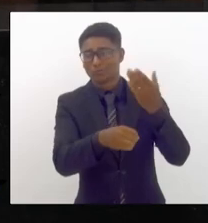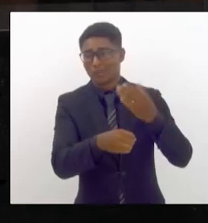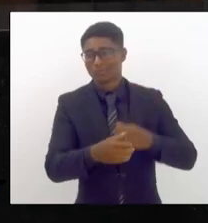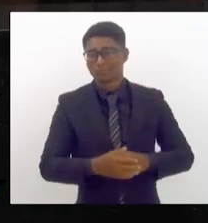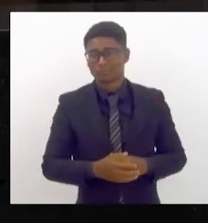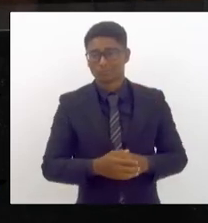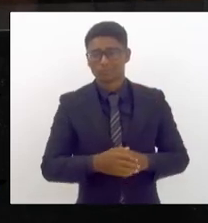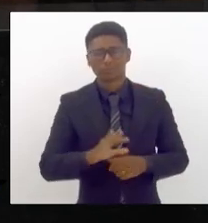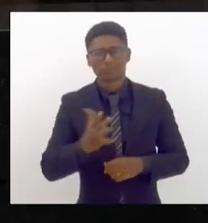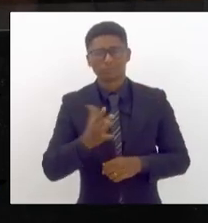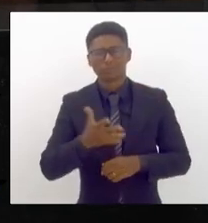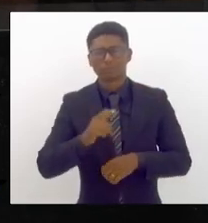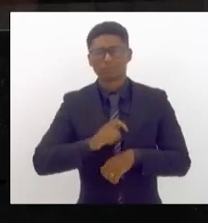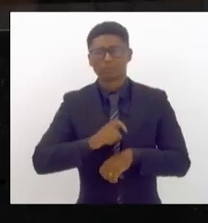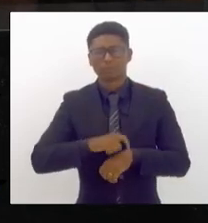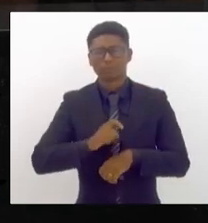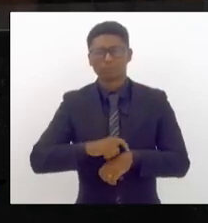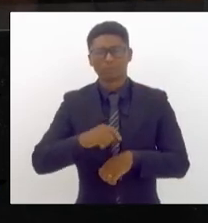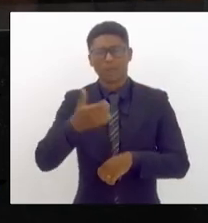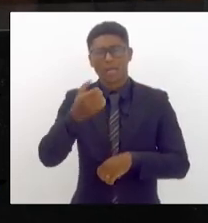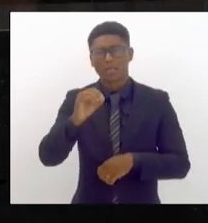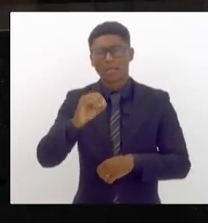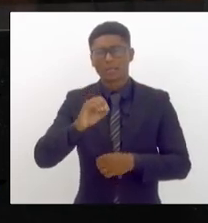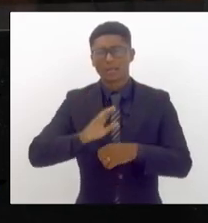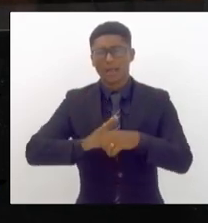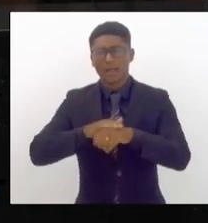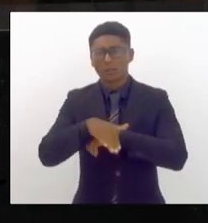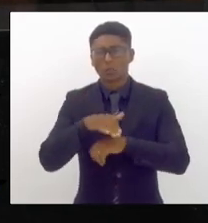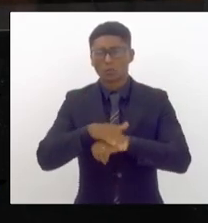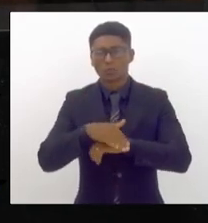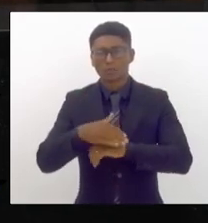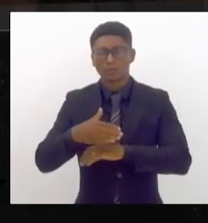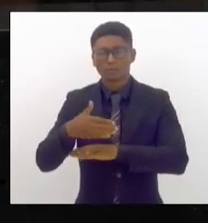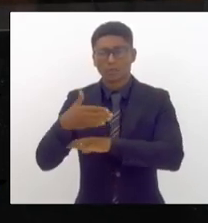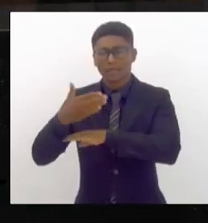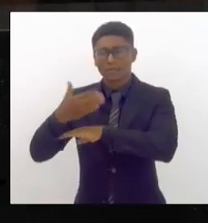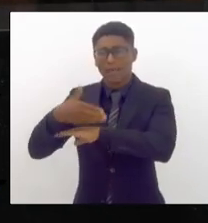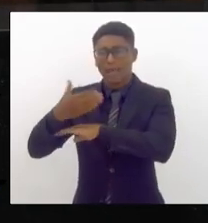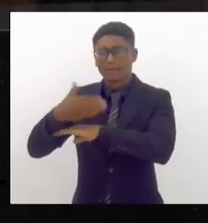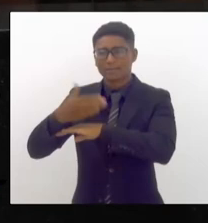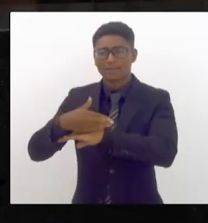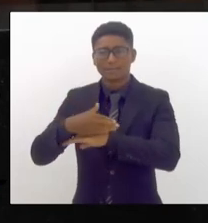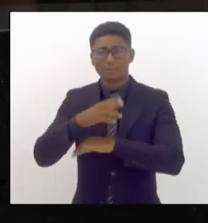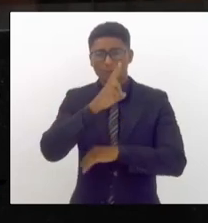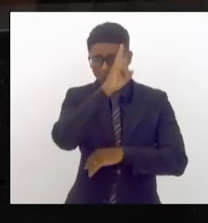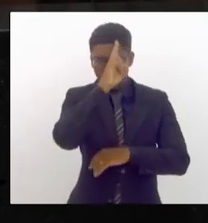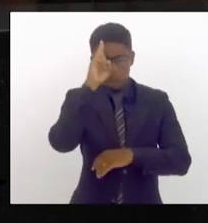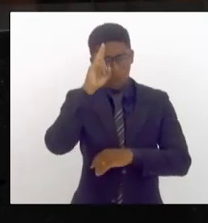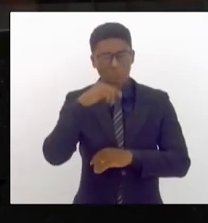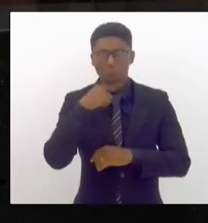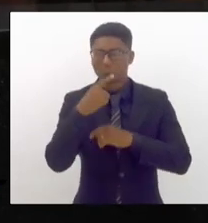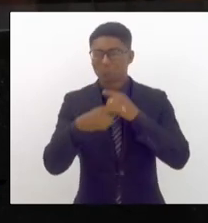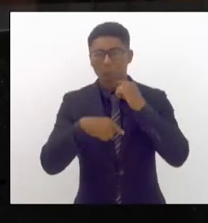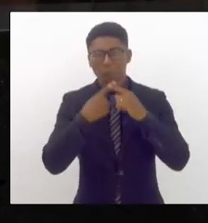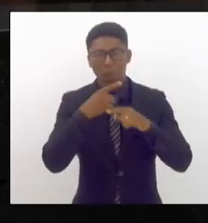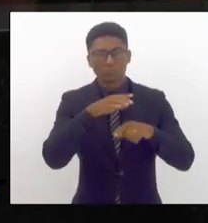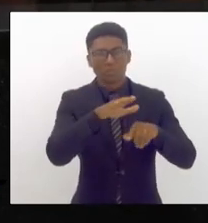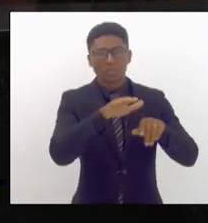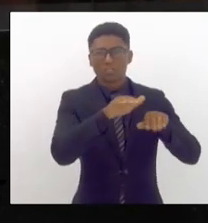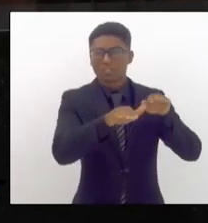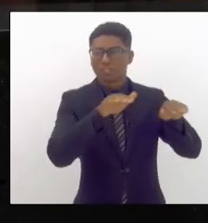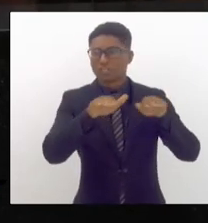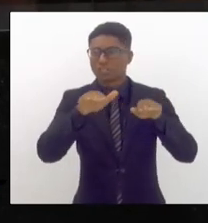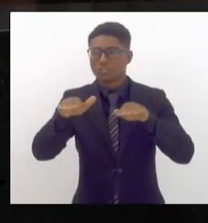quase 10 horas da noite eu não consegui um táxi eu não consegui um Uber a minha